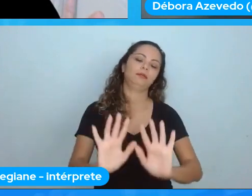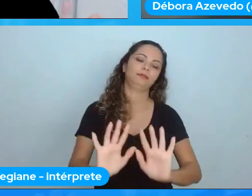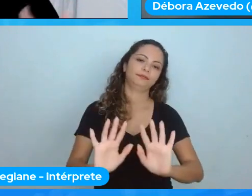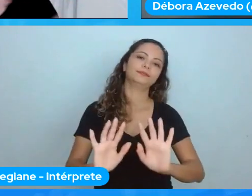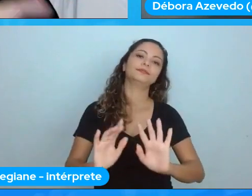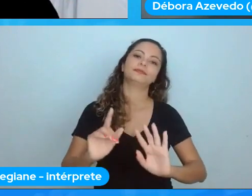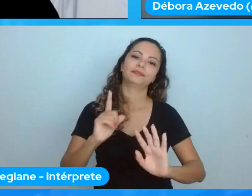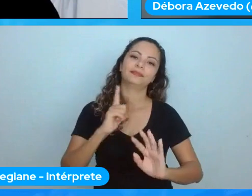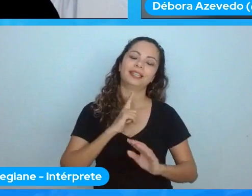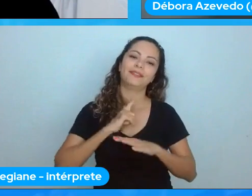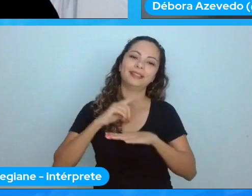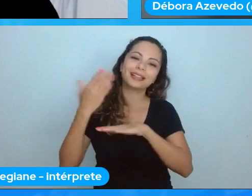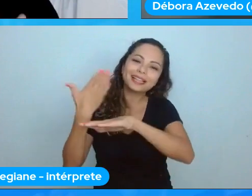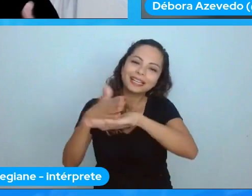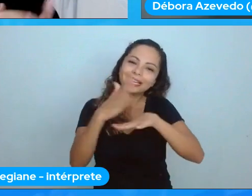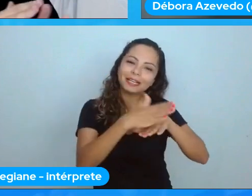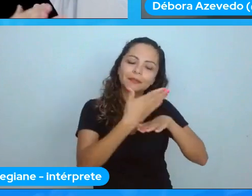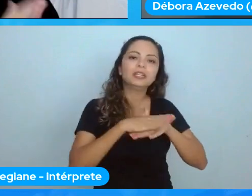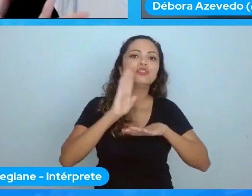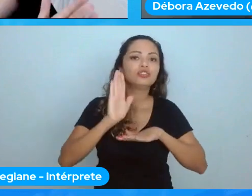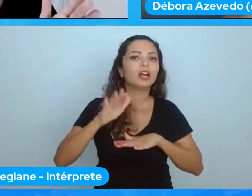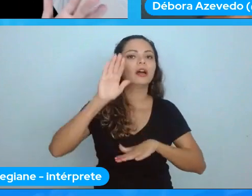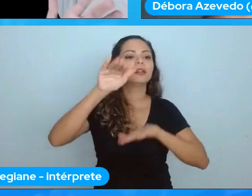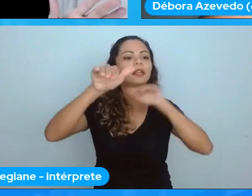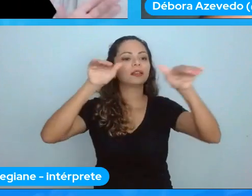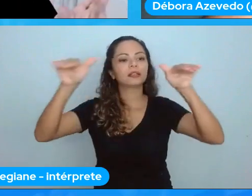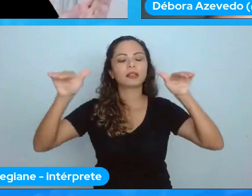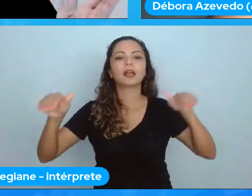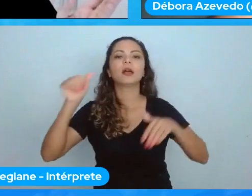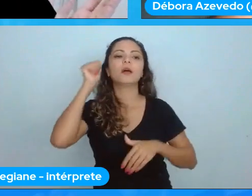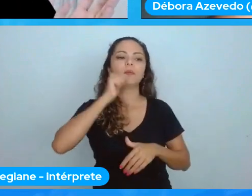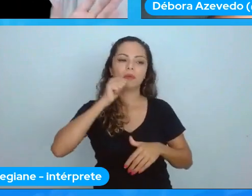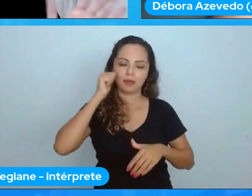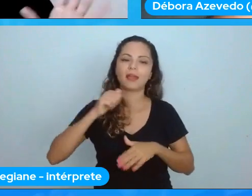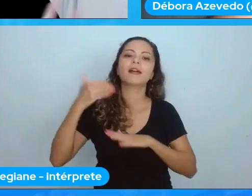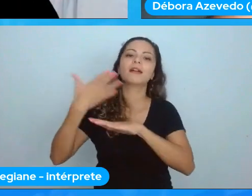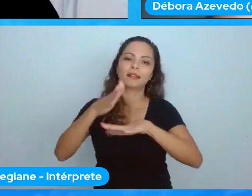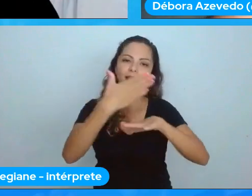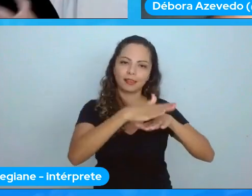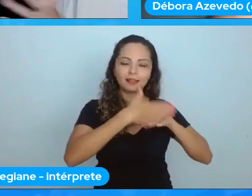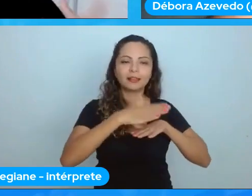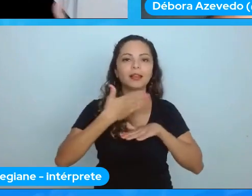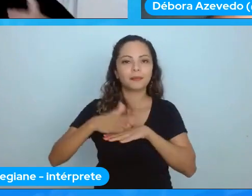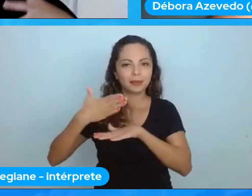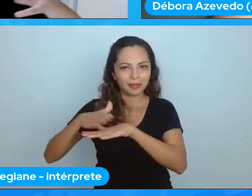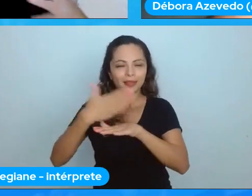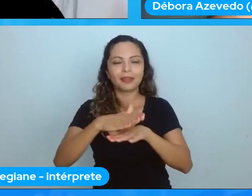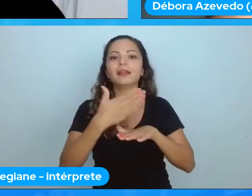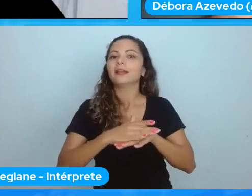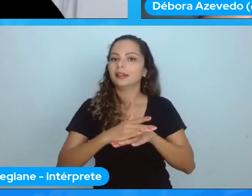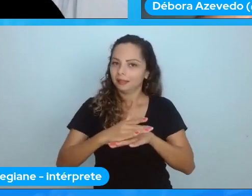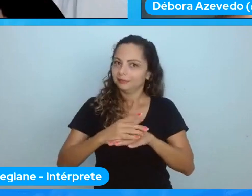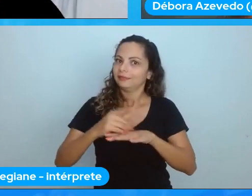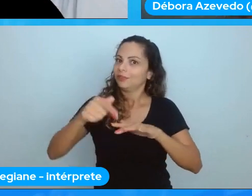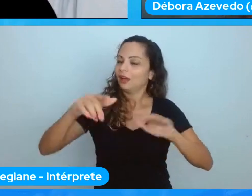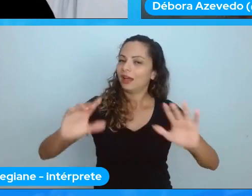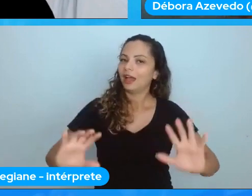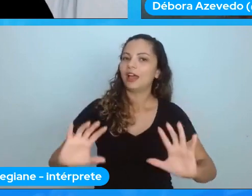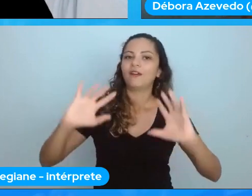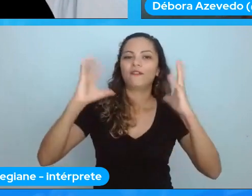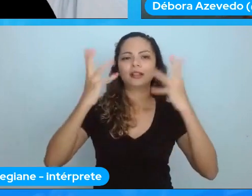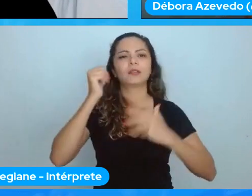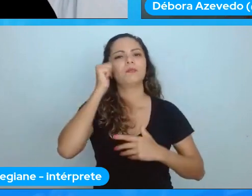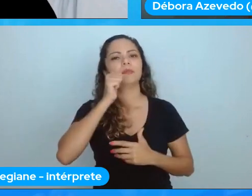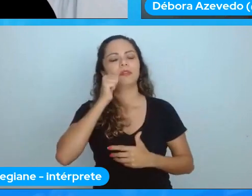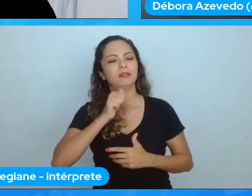a gente chamou várias mulheres e a gente colocou um treinamento até o evento e algumas mulheres foram falando não tenho tempo